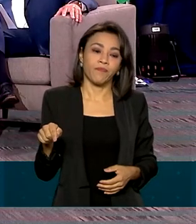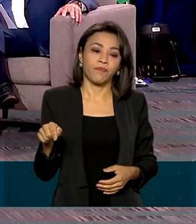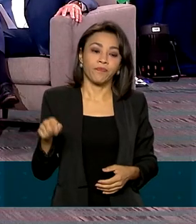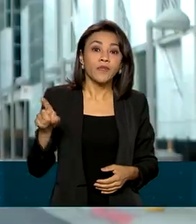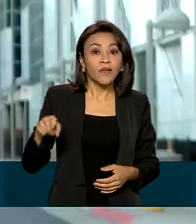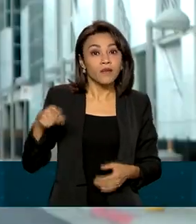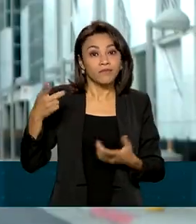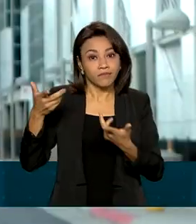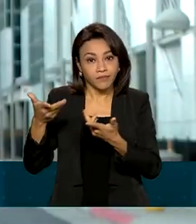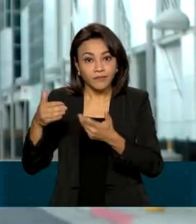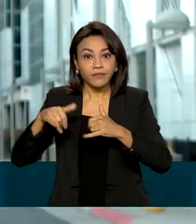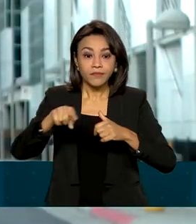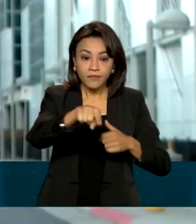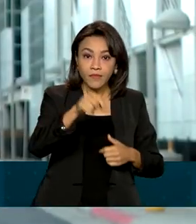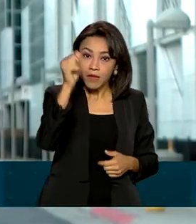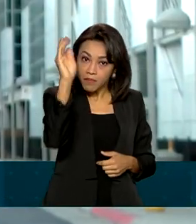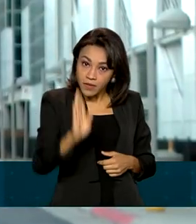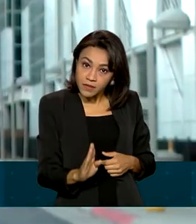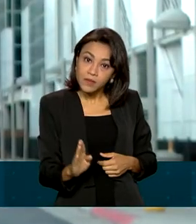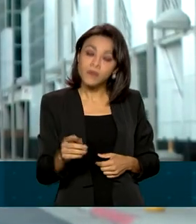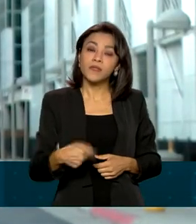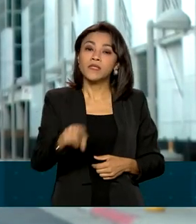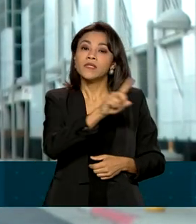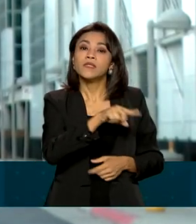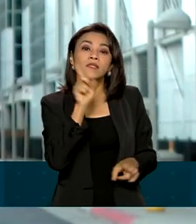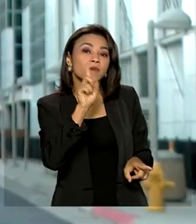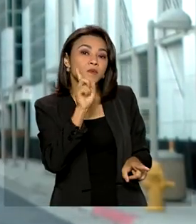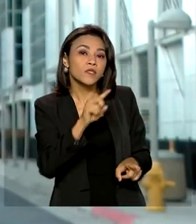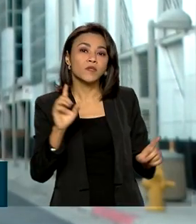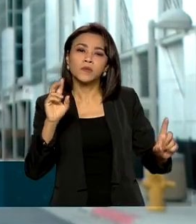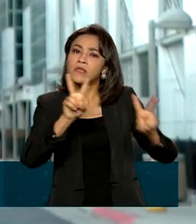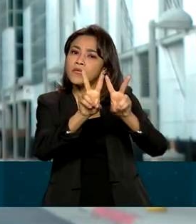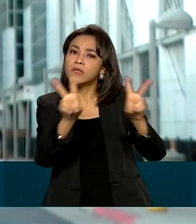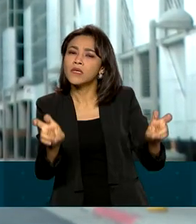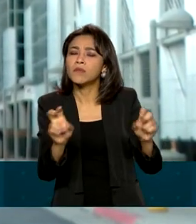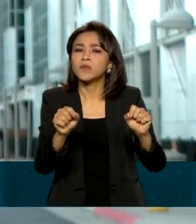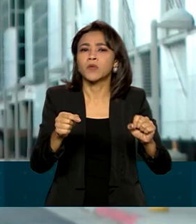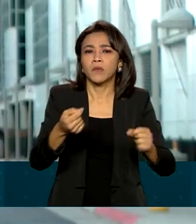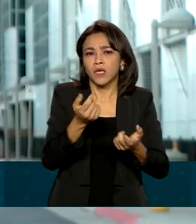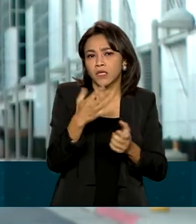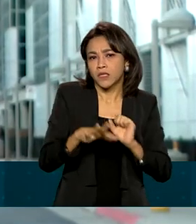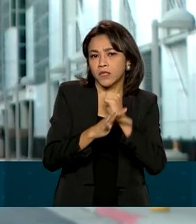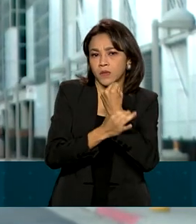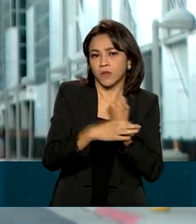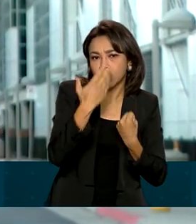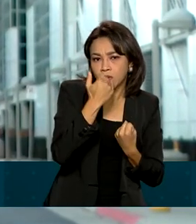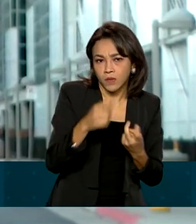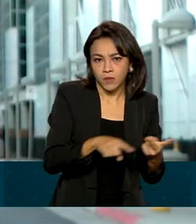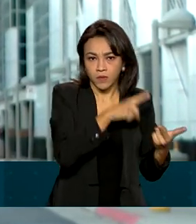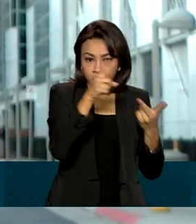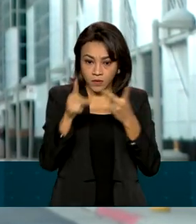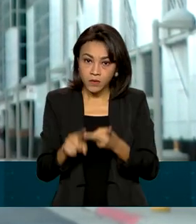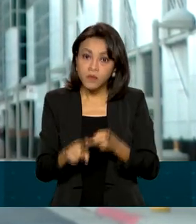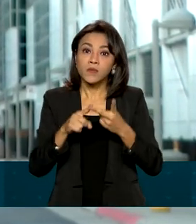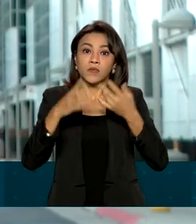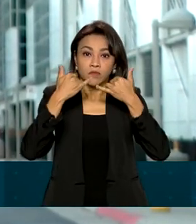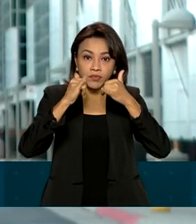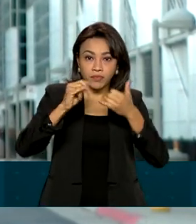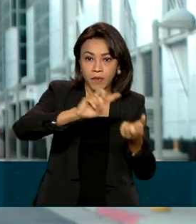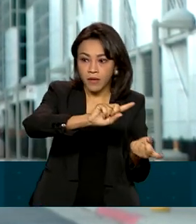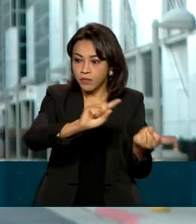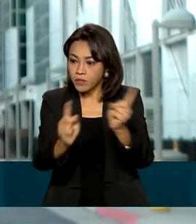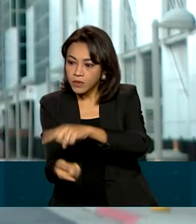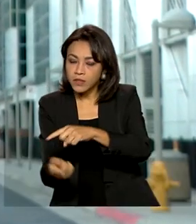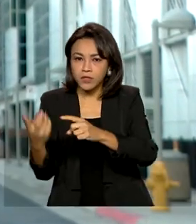Brasil e Estados Unidos trataram aqui em Los Angeles de temas como segurança alimentar, transição energética para fontes renováveis,